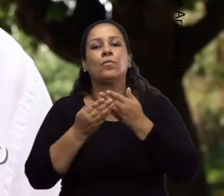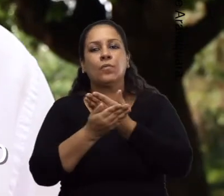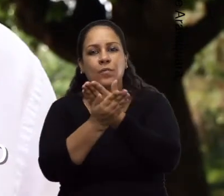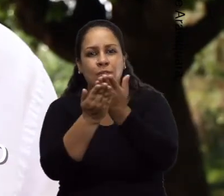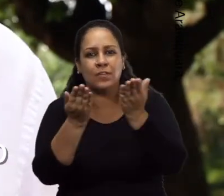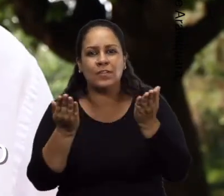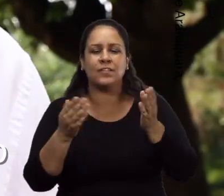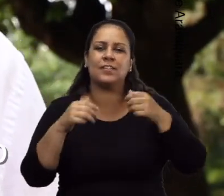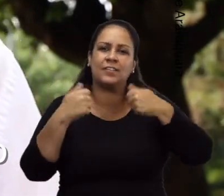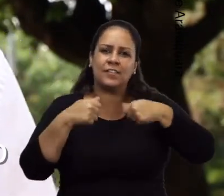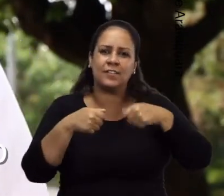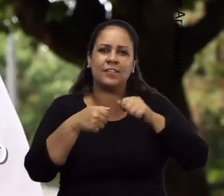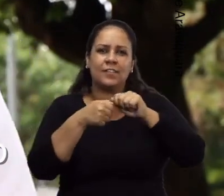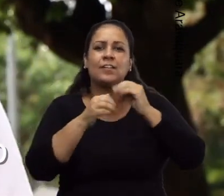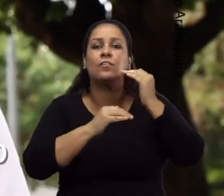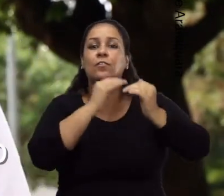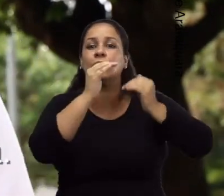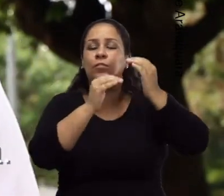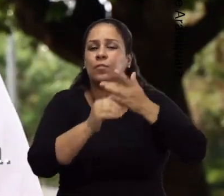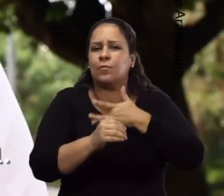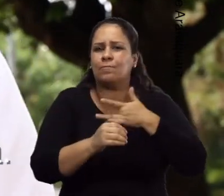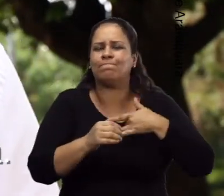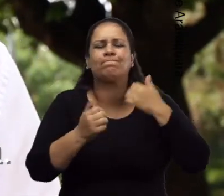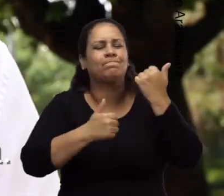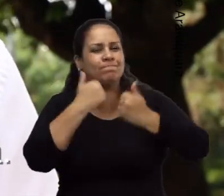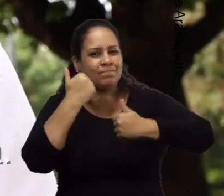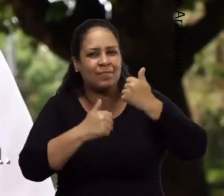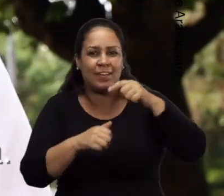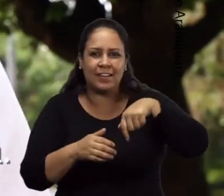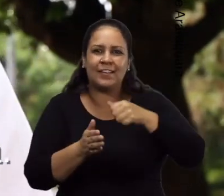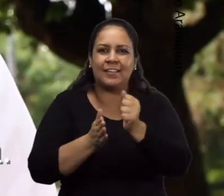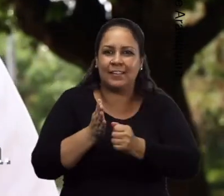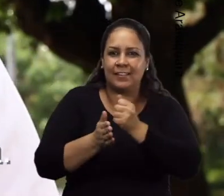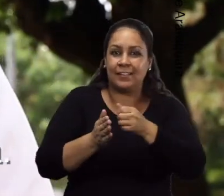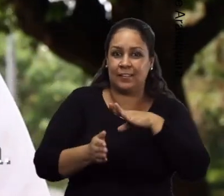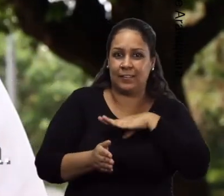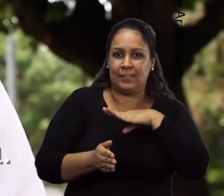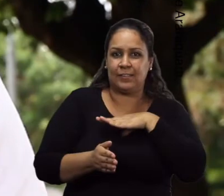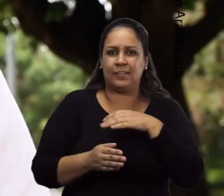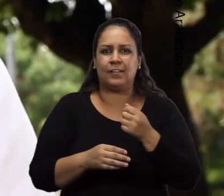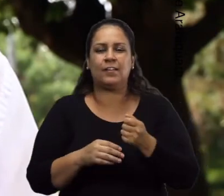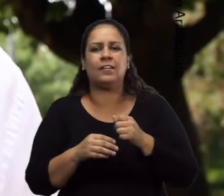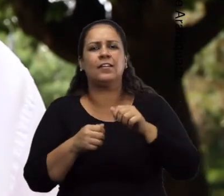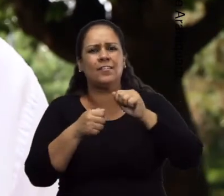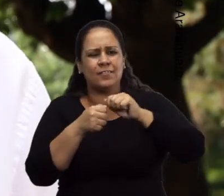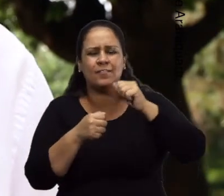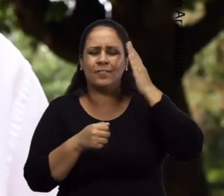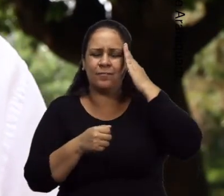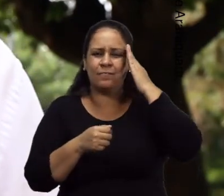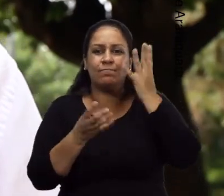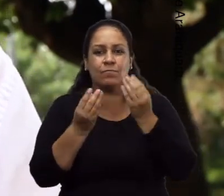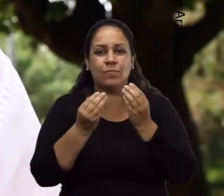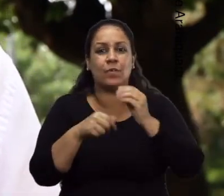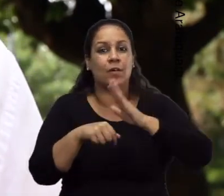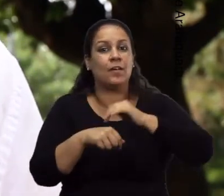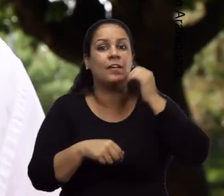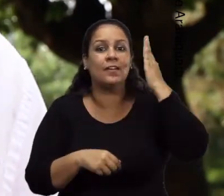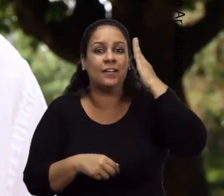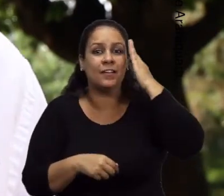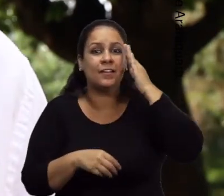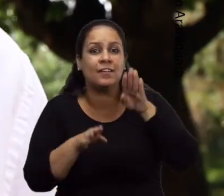por vocês estarem construindo uma saúde de qualidade em Araraquara. Sei que fizemos muito,